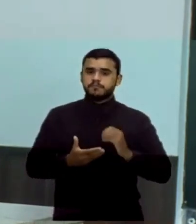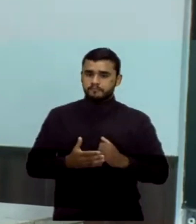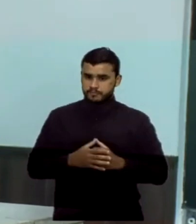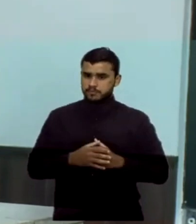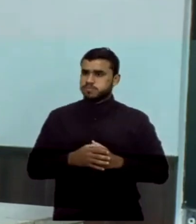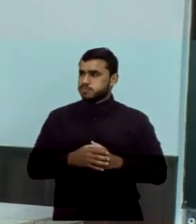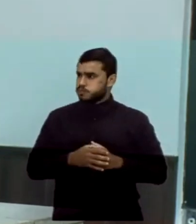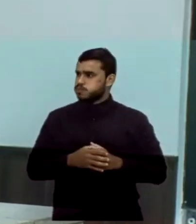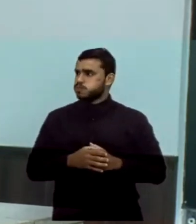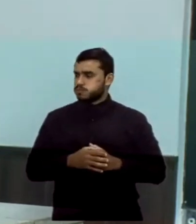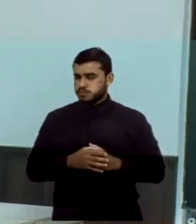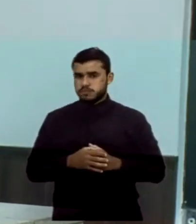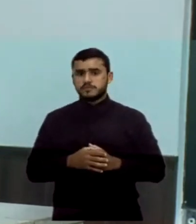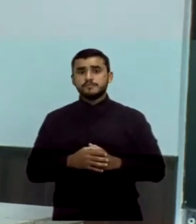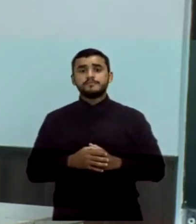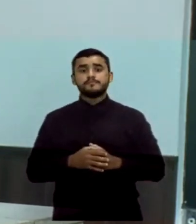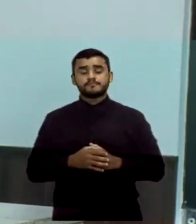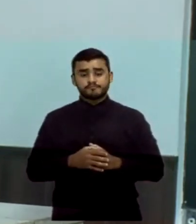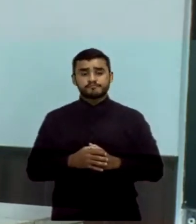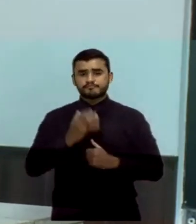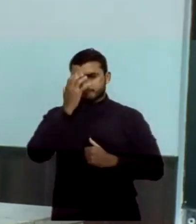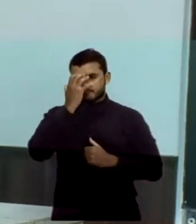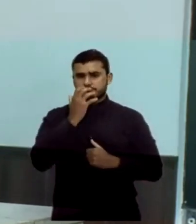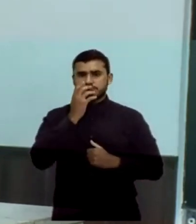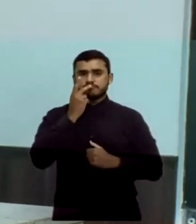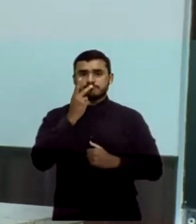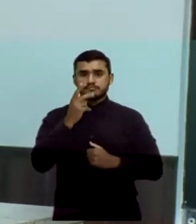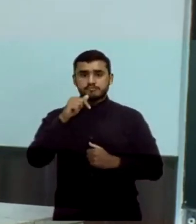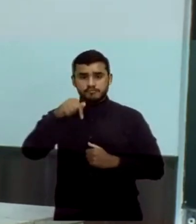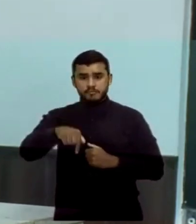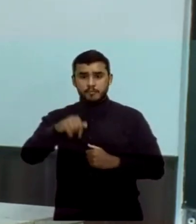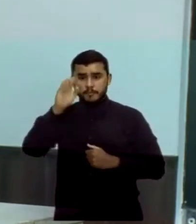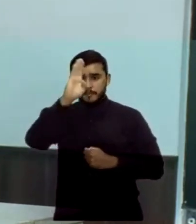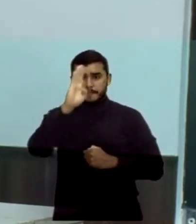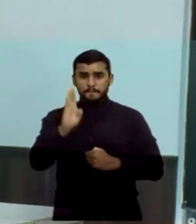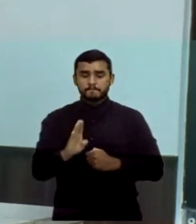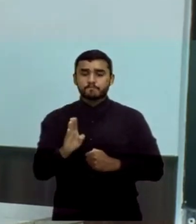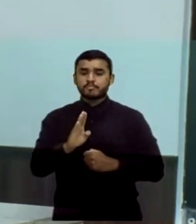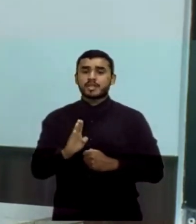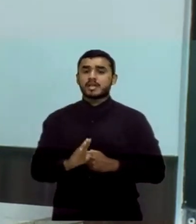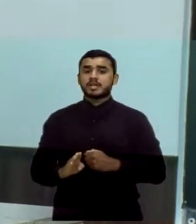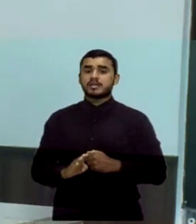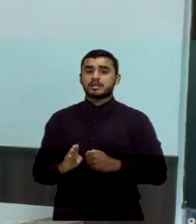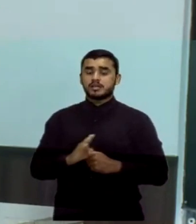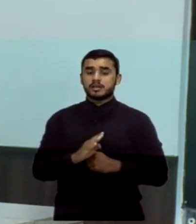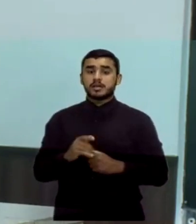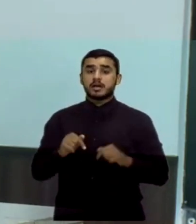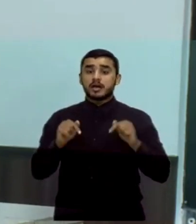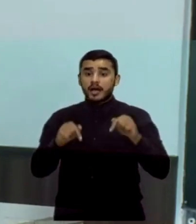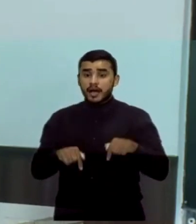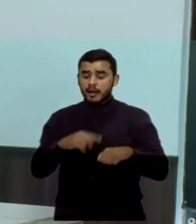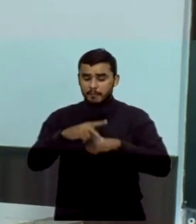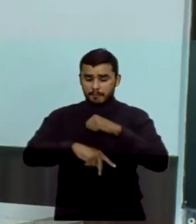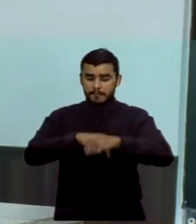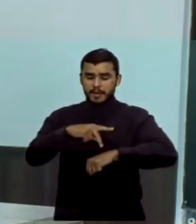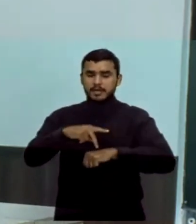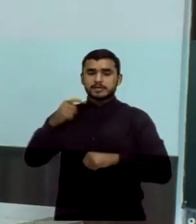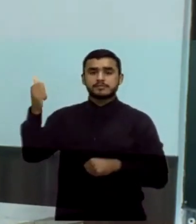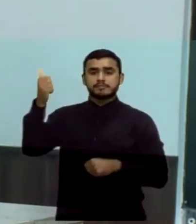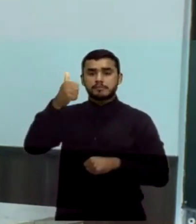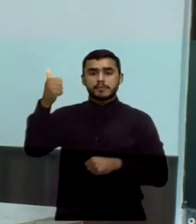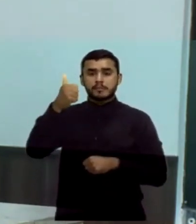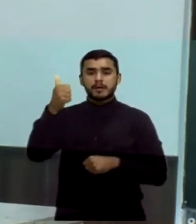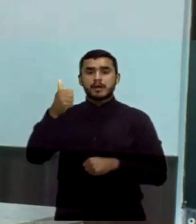quero resgatar para vocês que o Brasil foi o primeiro país a aprovar o